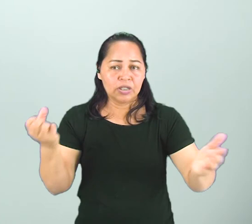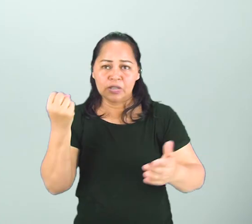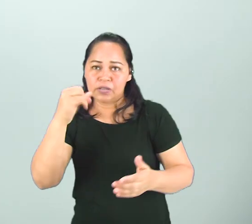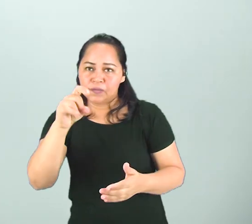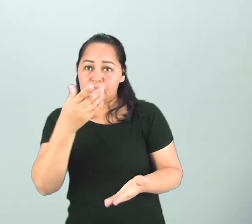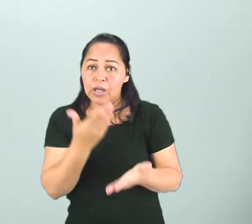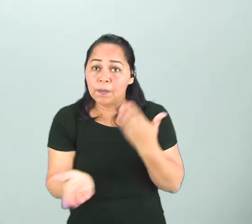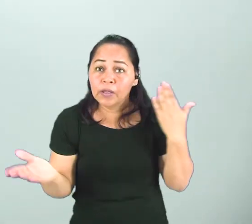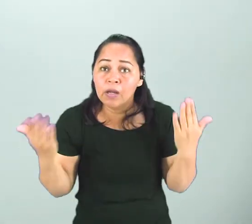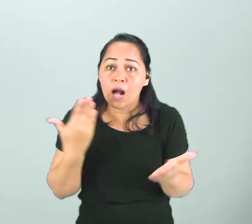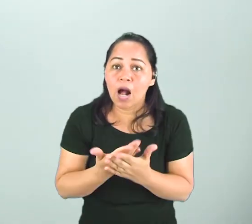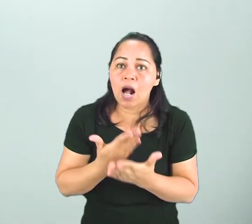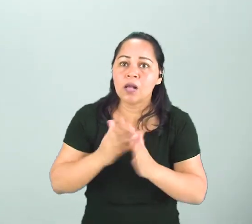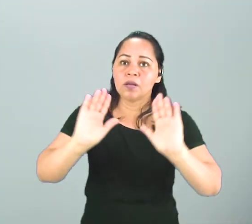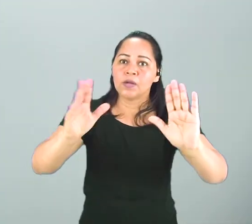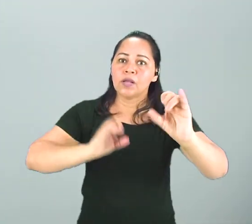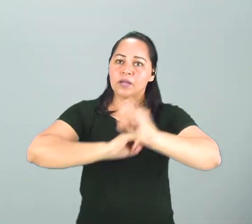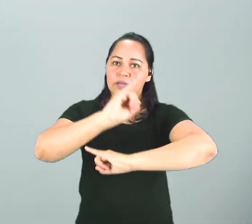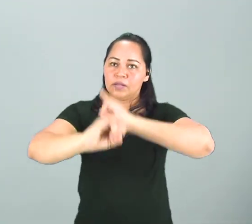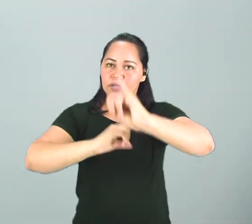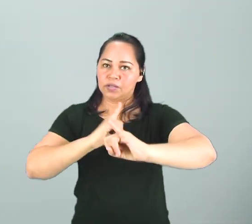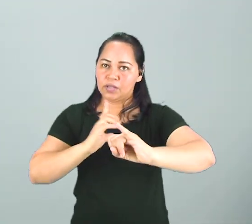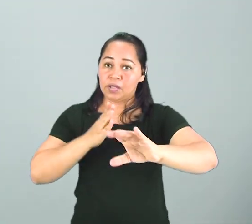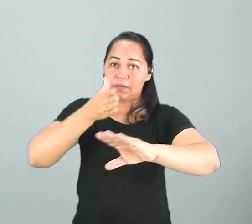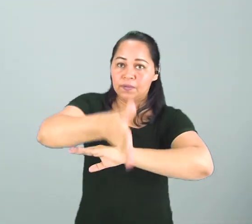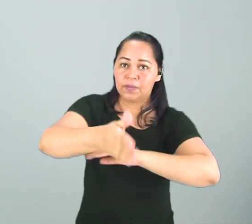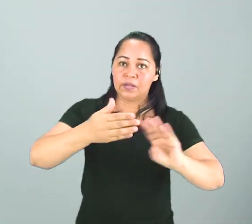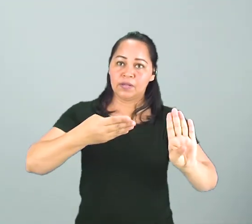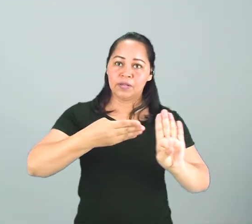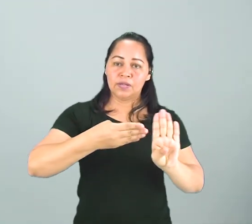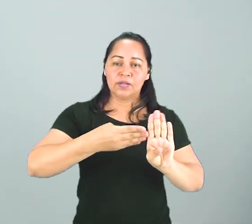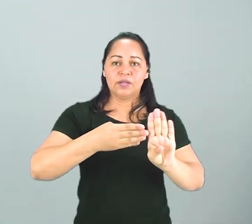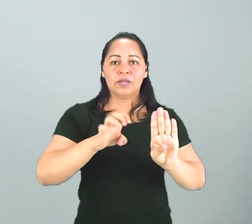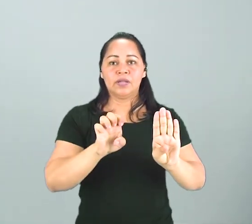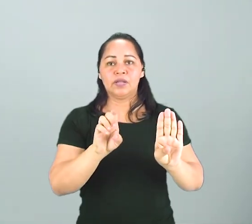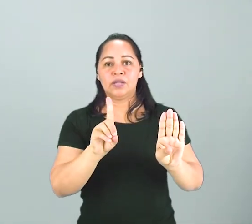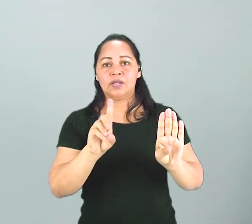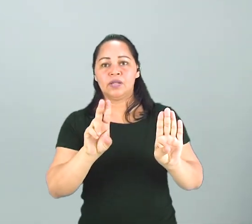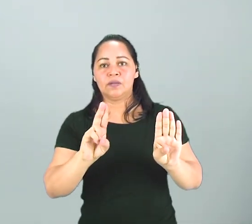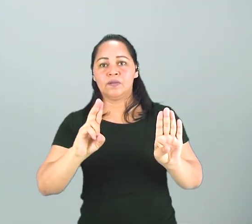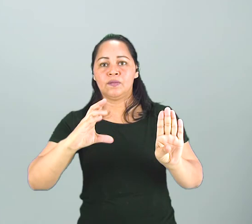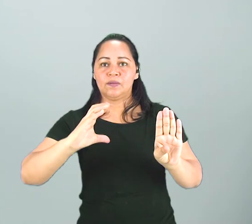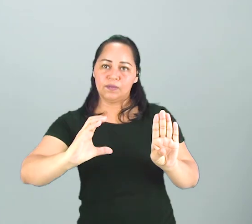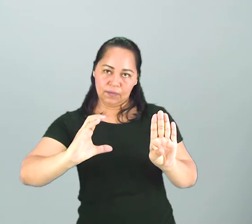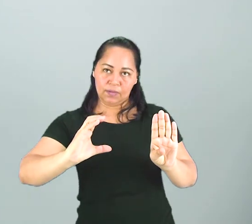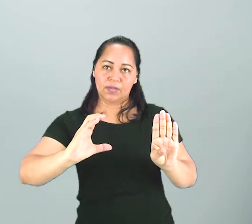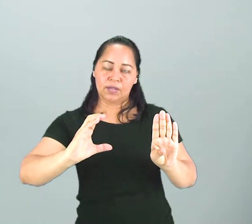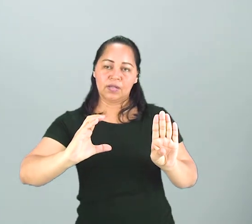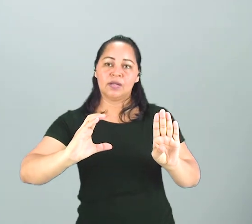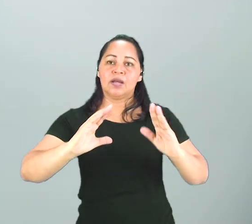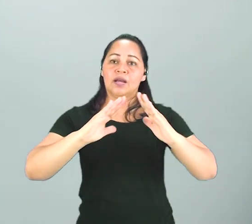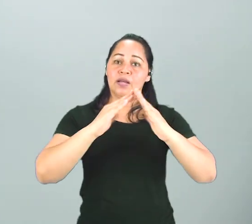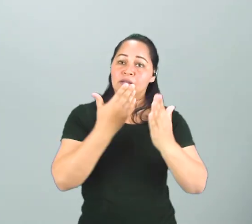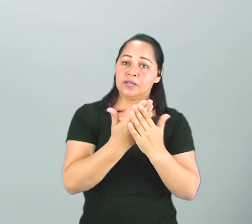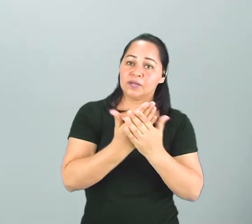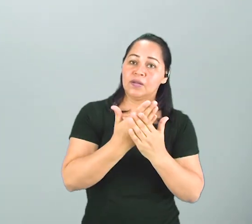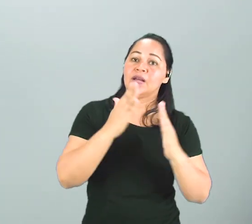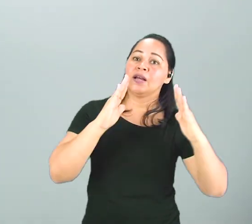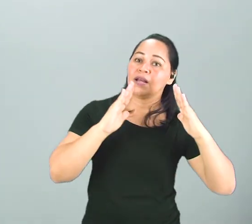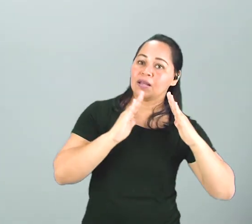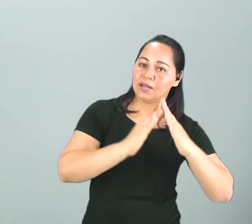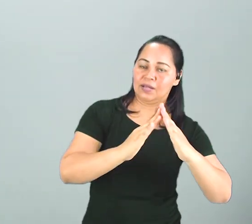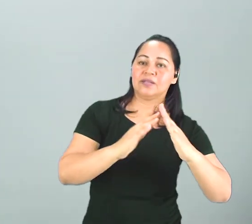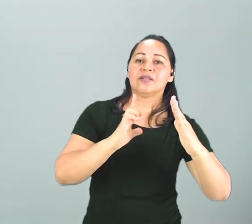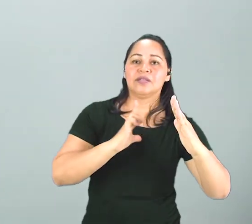perdido alguma aula e tenha acesso à internet, entre nesse site, lá na plataforma da Escola em Casa, da Secretaria, que lá todas as